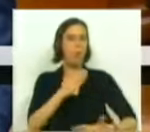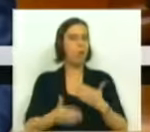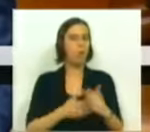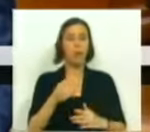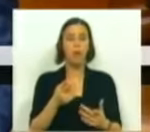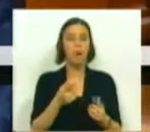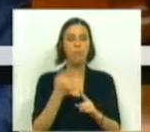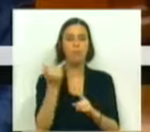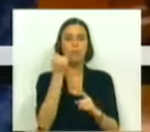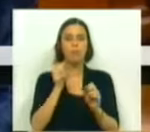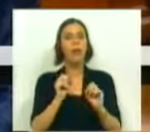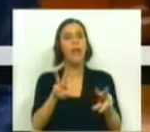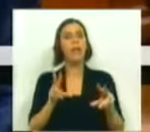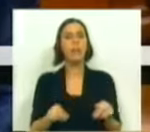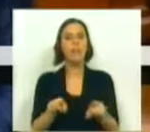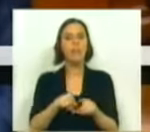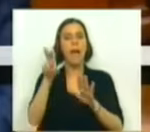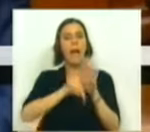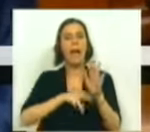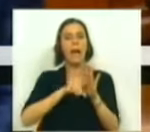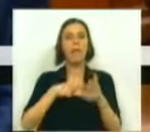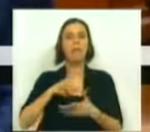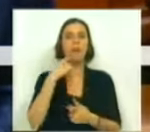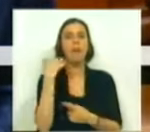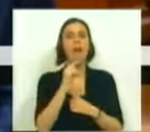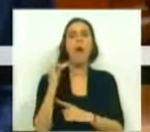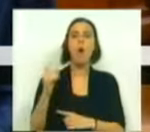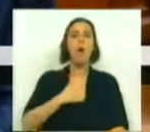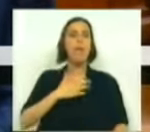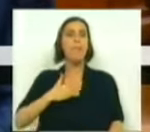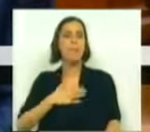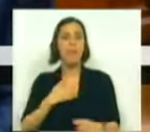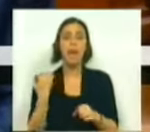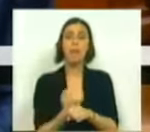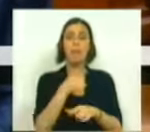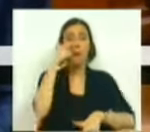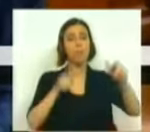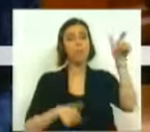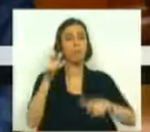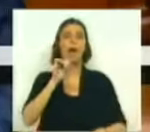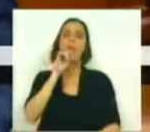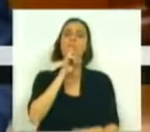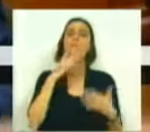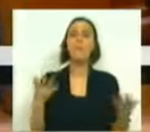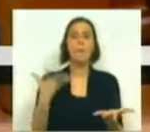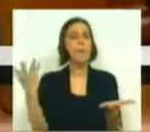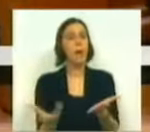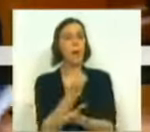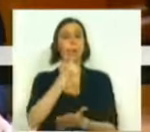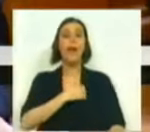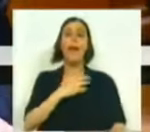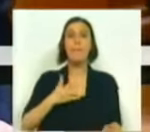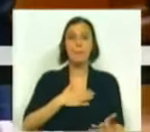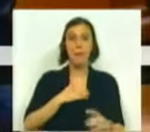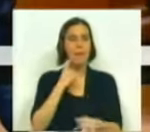a instituir-se a liquidação como uma regra, denegando a empresários e a trabalhadores a possibilidade de recuperarem as